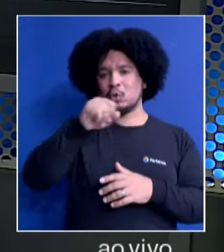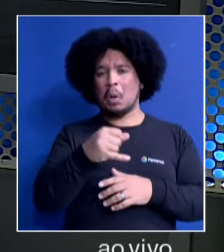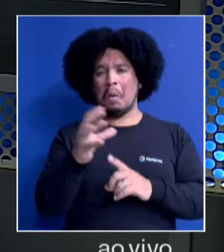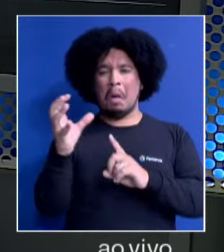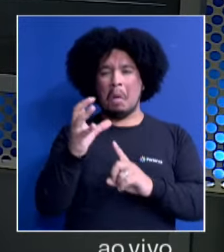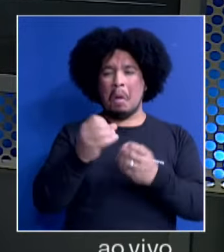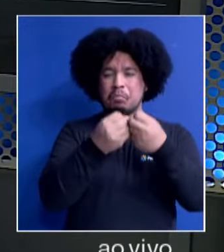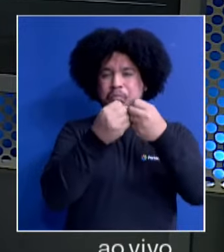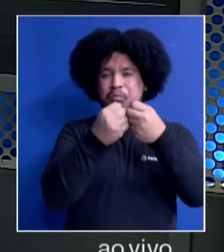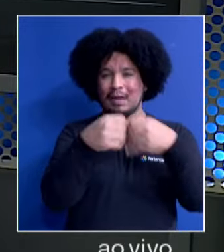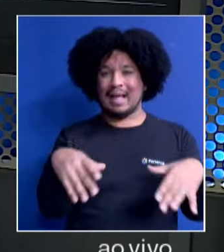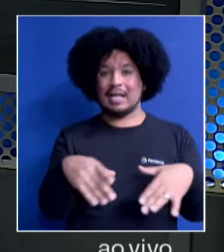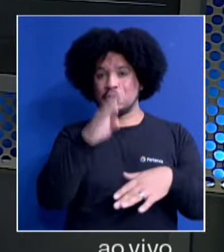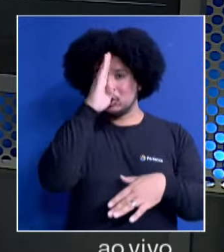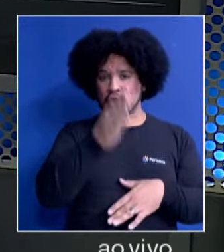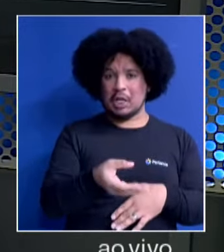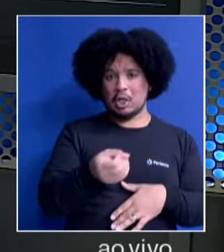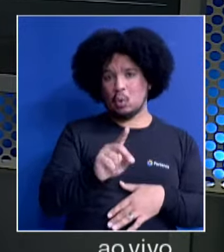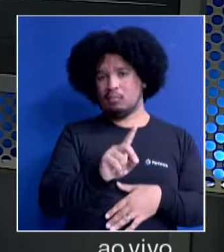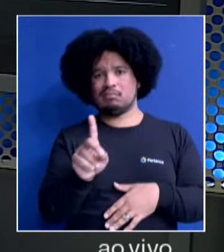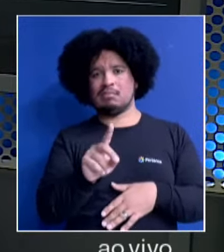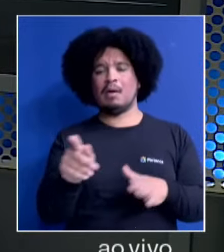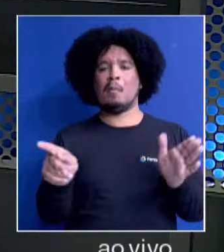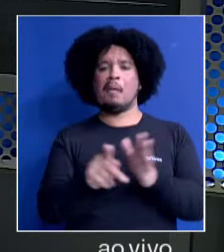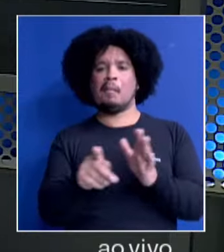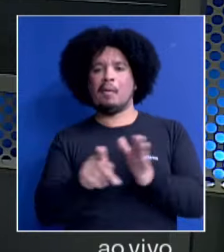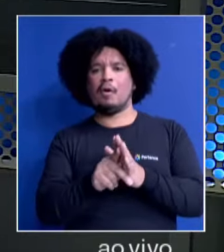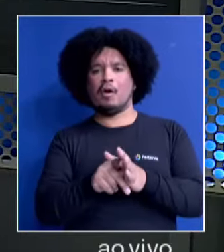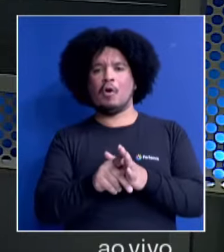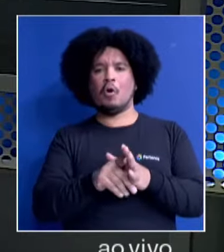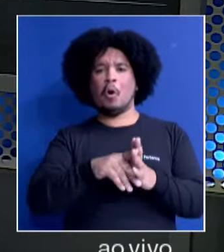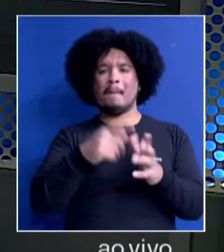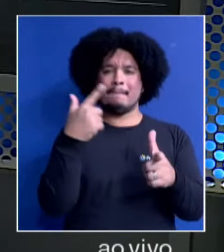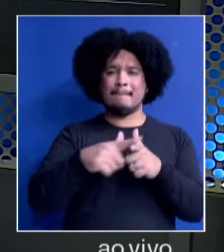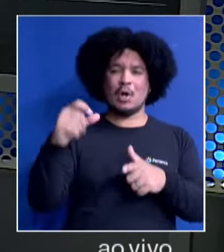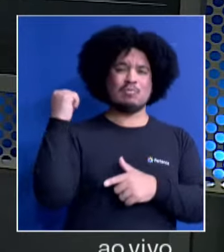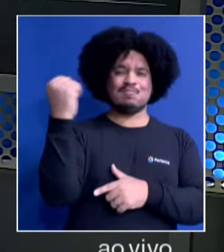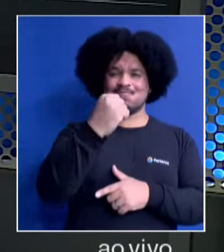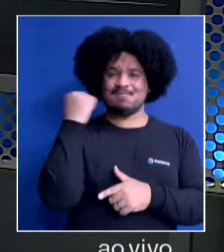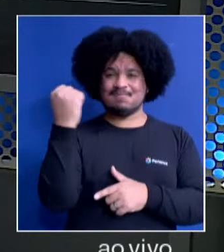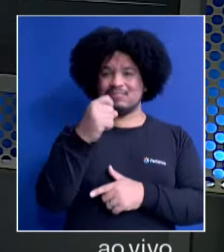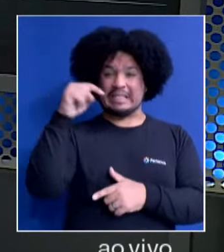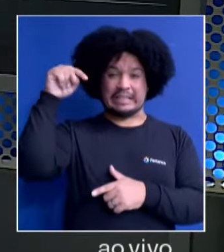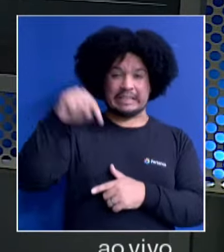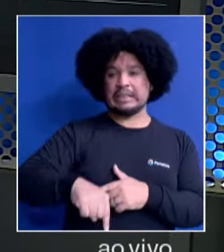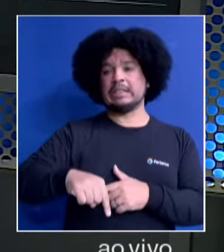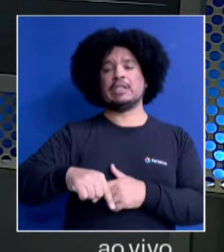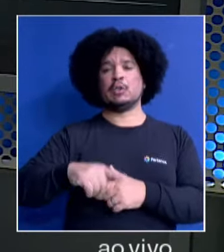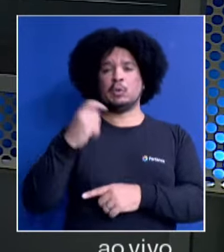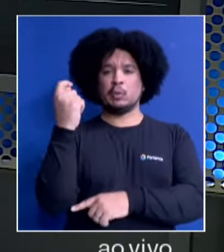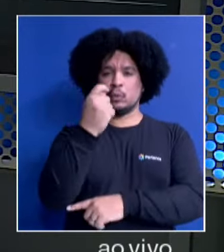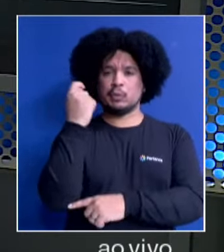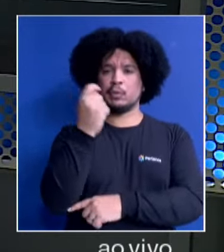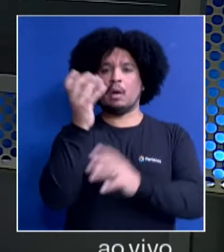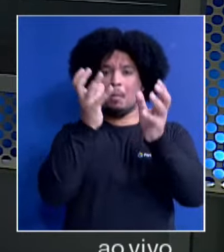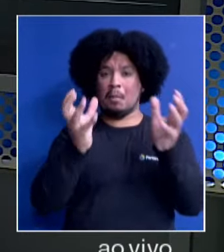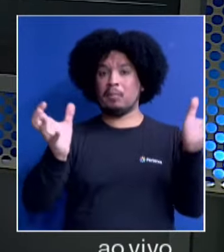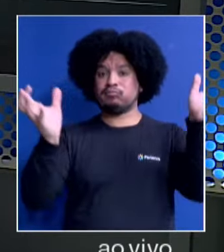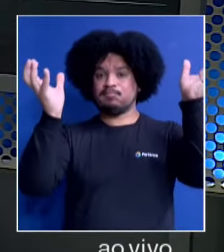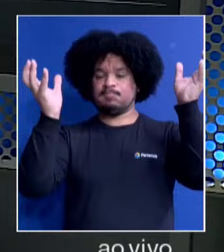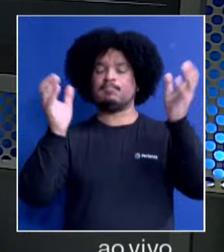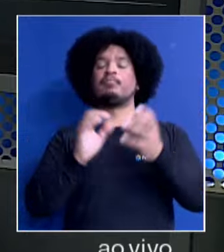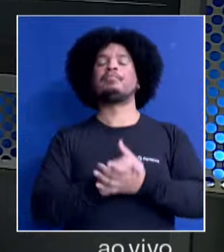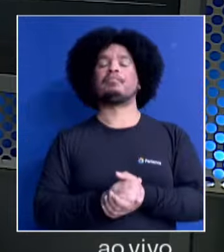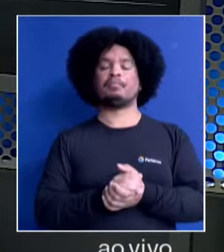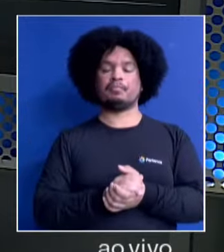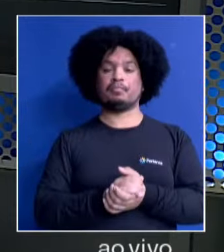foram impactados direto ou indiretamente por esta tragédia, essa catástrofe climática no Rio Grande do